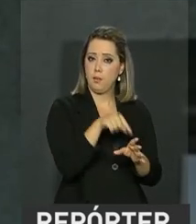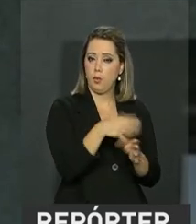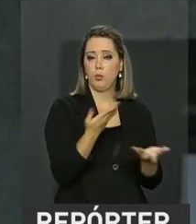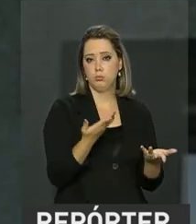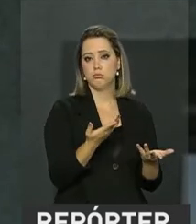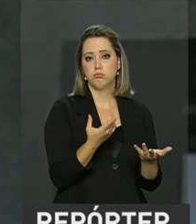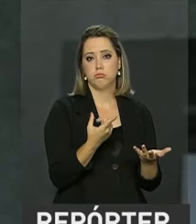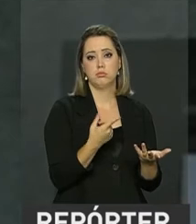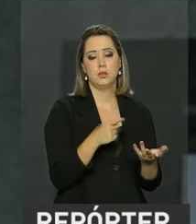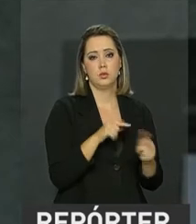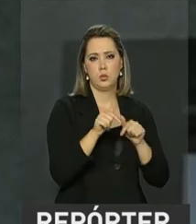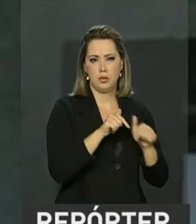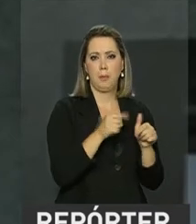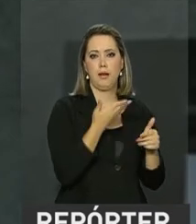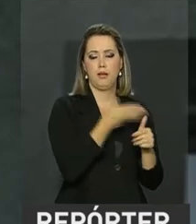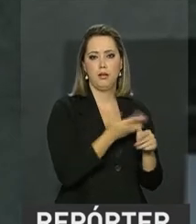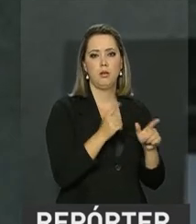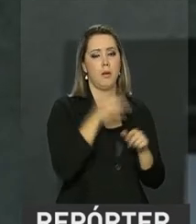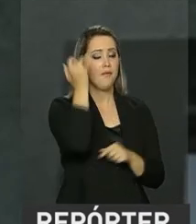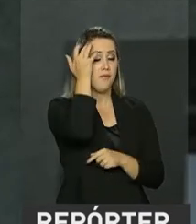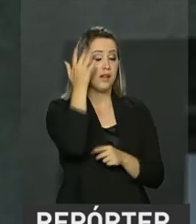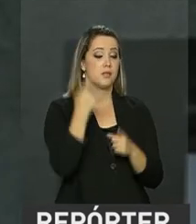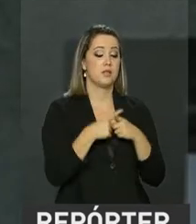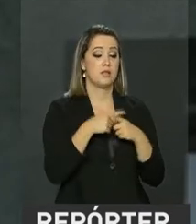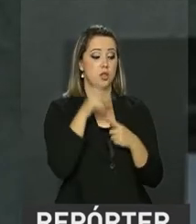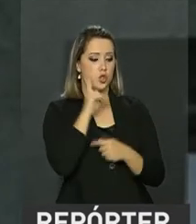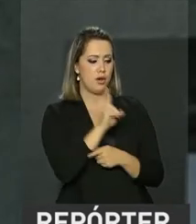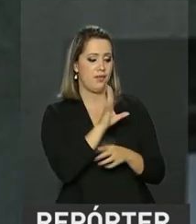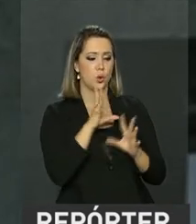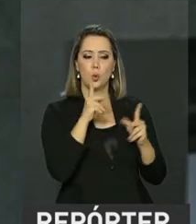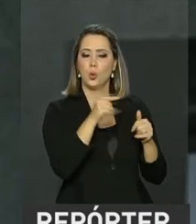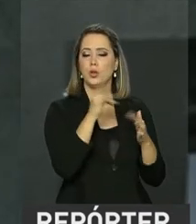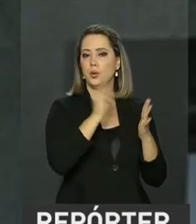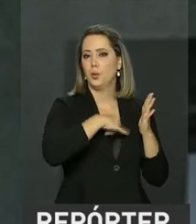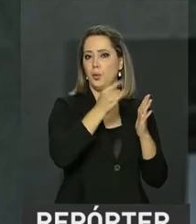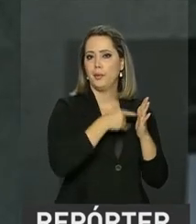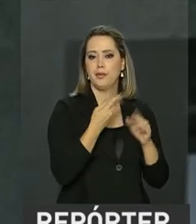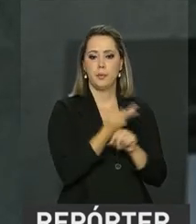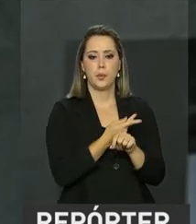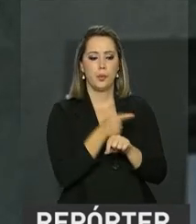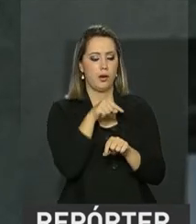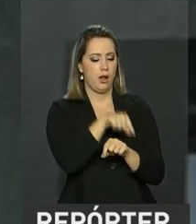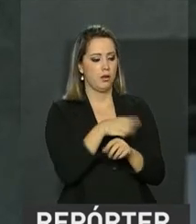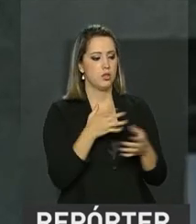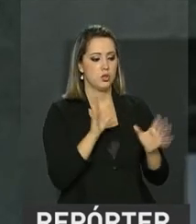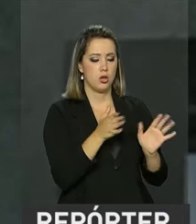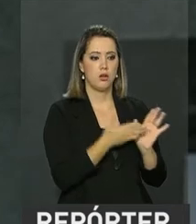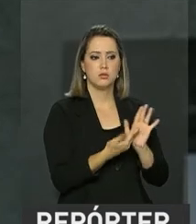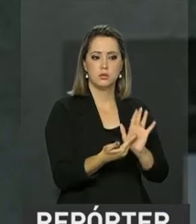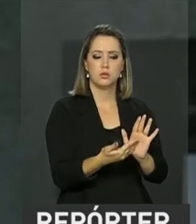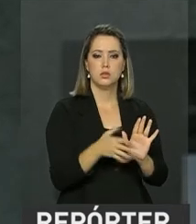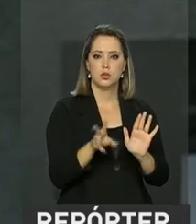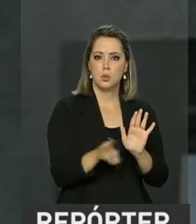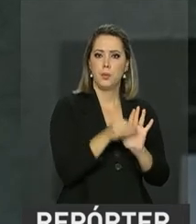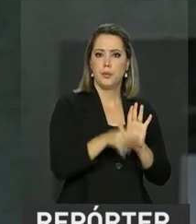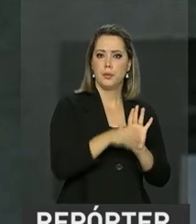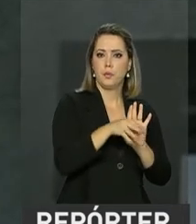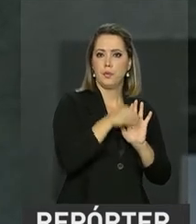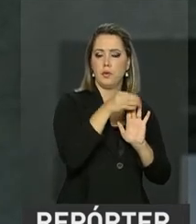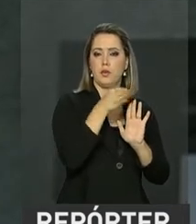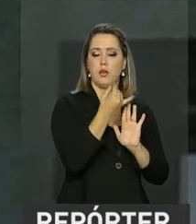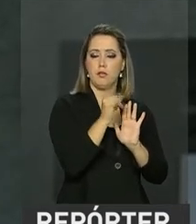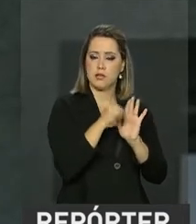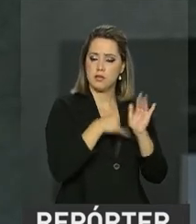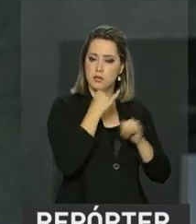E isso facilita demais. Se der algum problema, a gente já tem toda a documentação para localizar a conta, para incluir as informações e